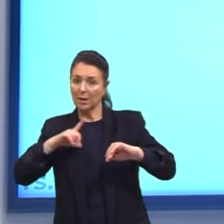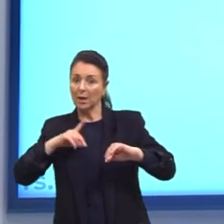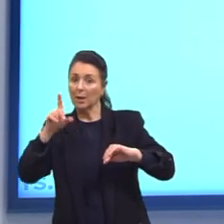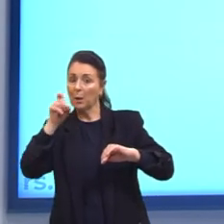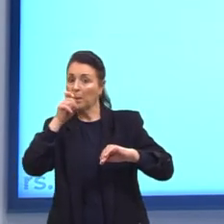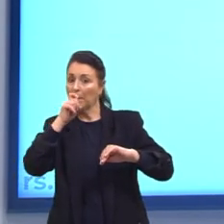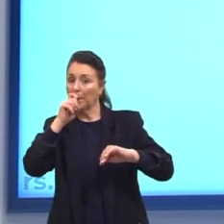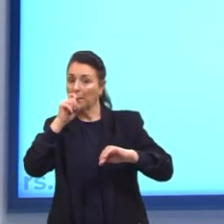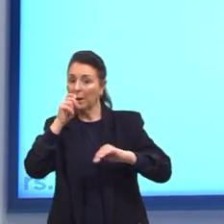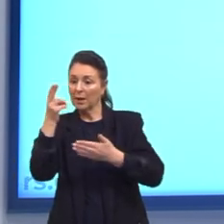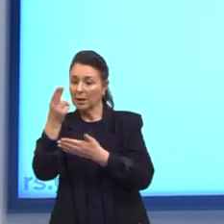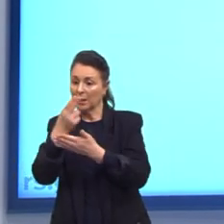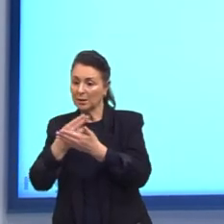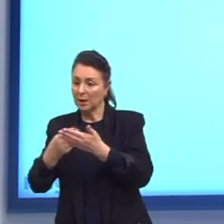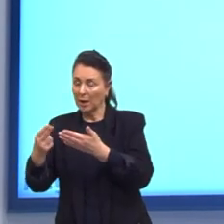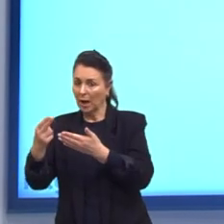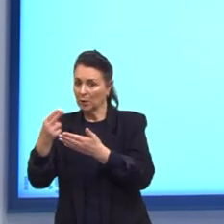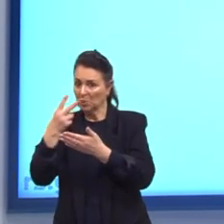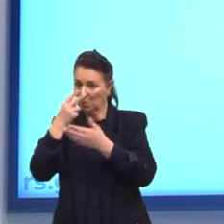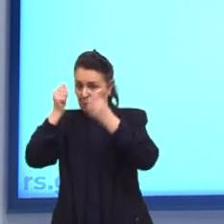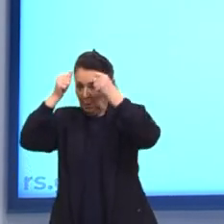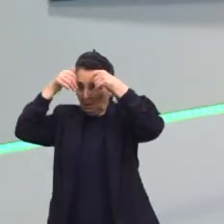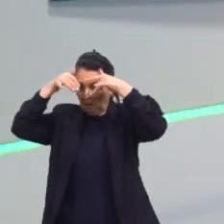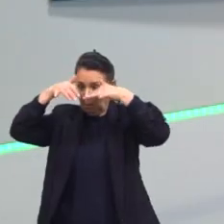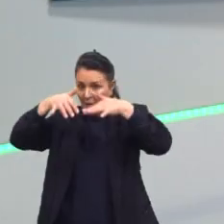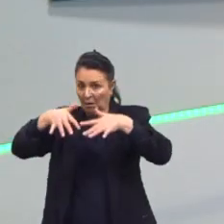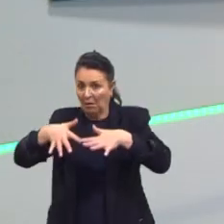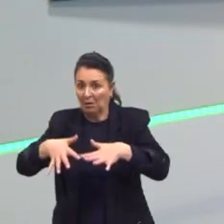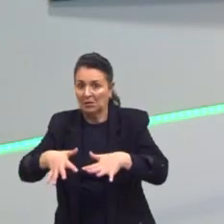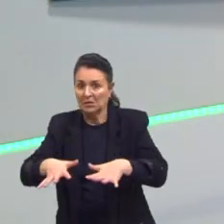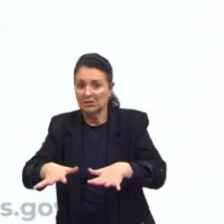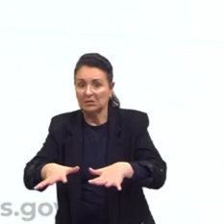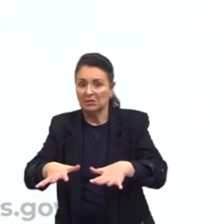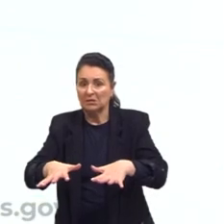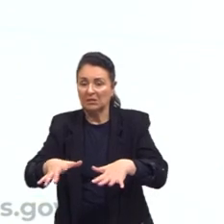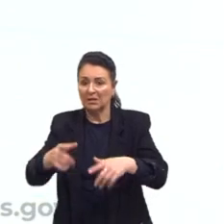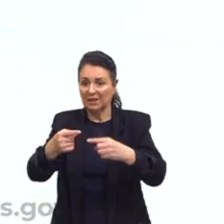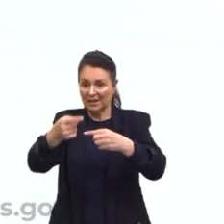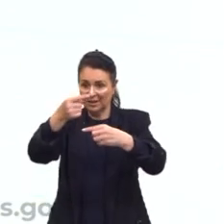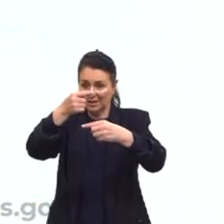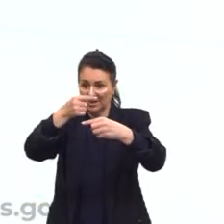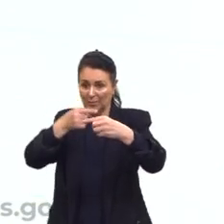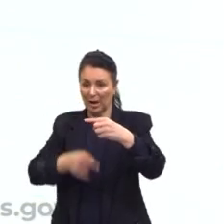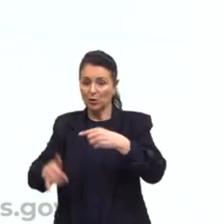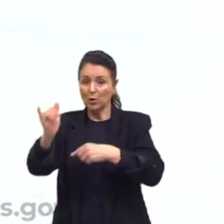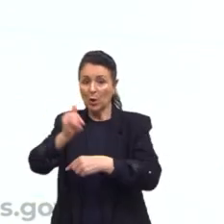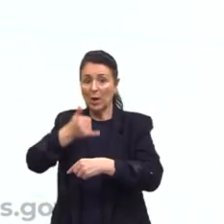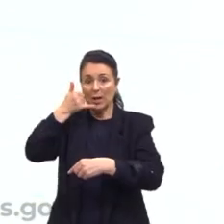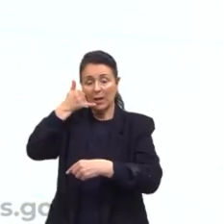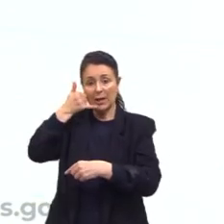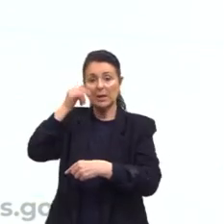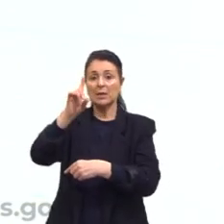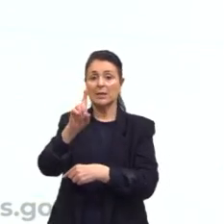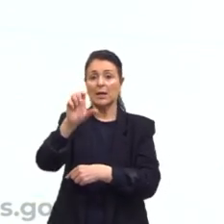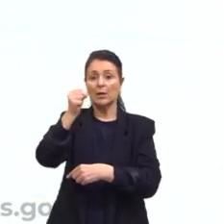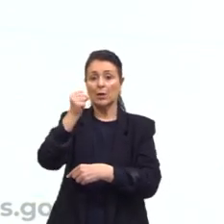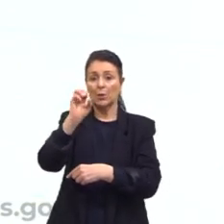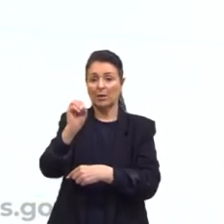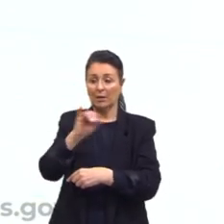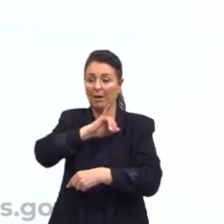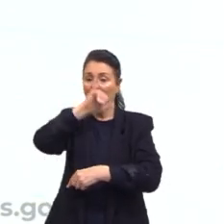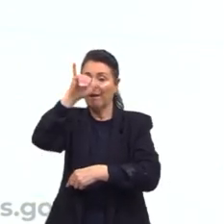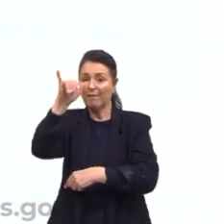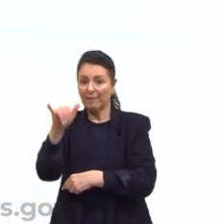papai desenhado como um monstro. E aqui embaixo, ligue 180. Não se cale diante da